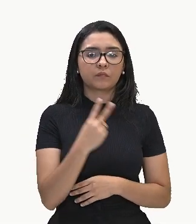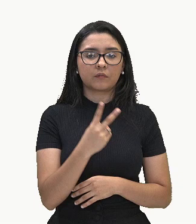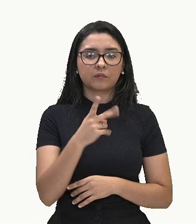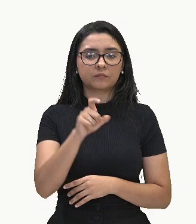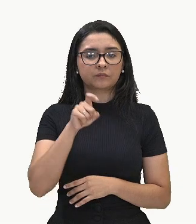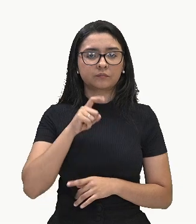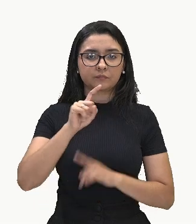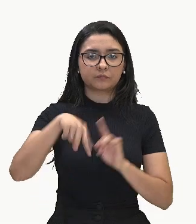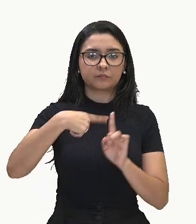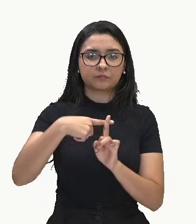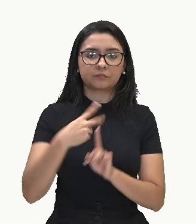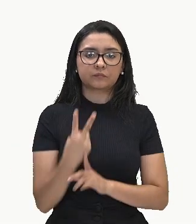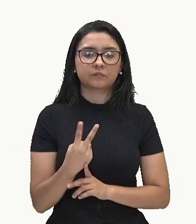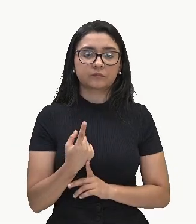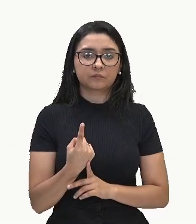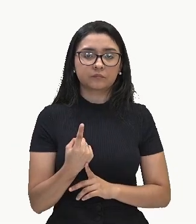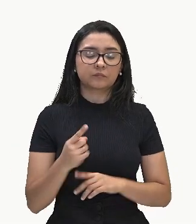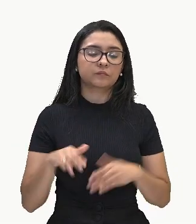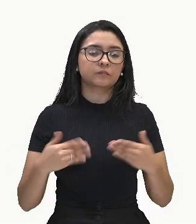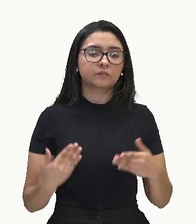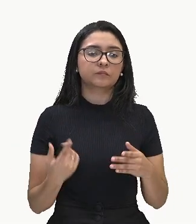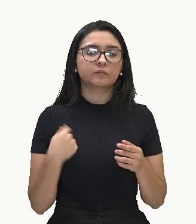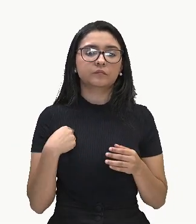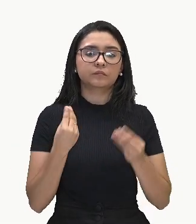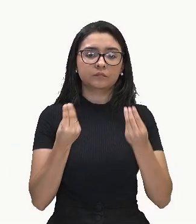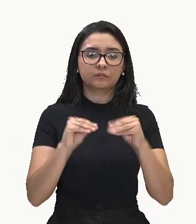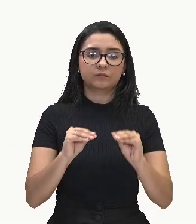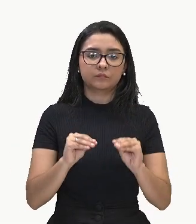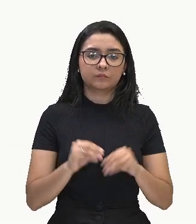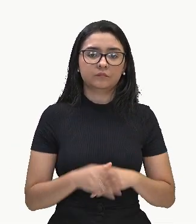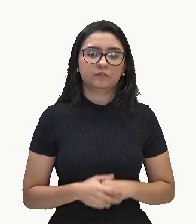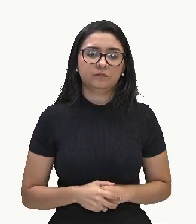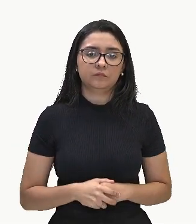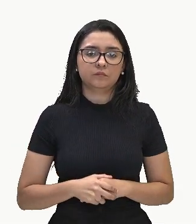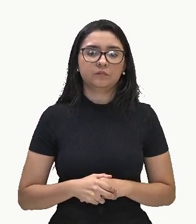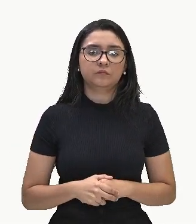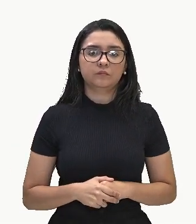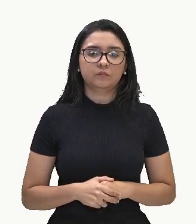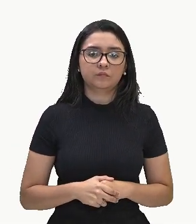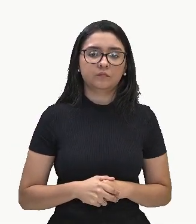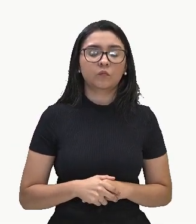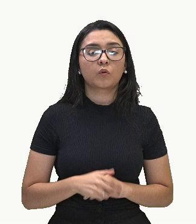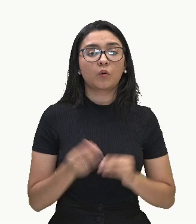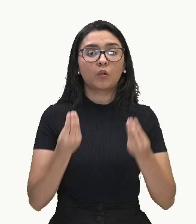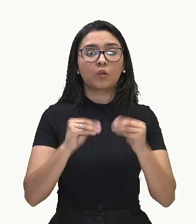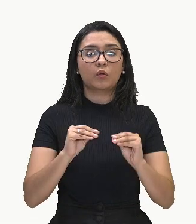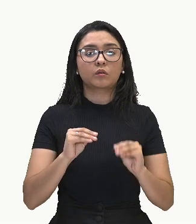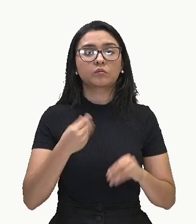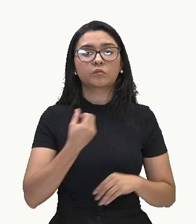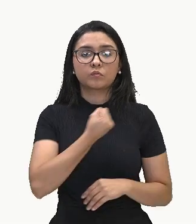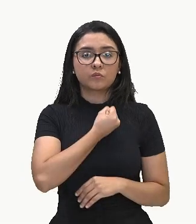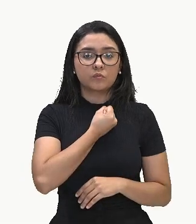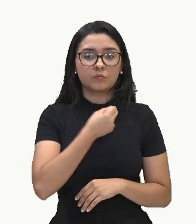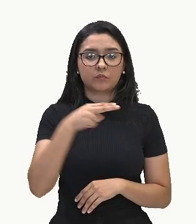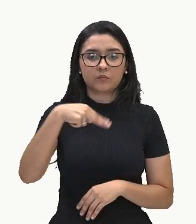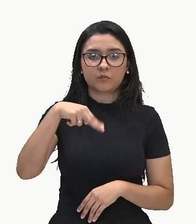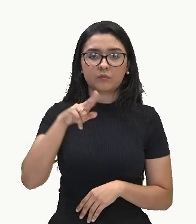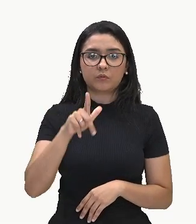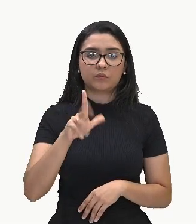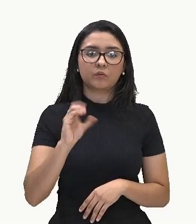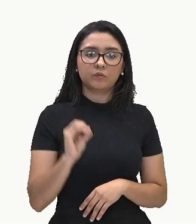1. Completando o dividendo com os coeficientes nulos, vamos novamente fazer ali,